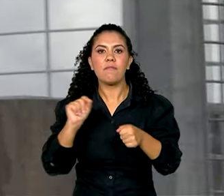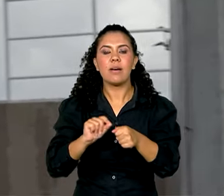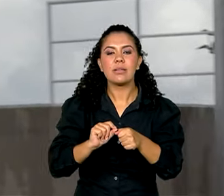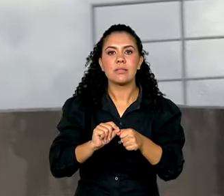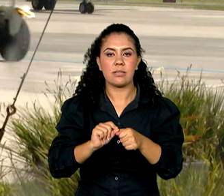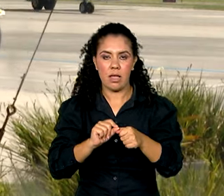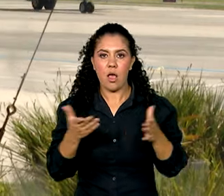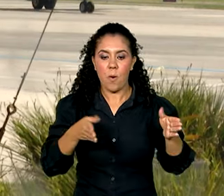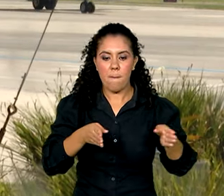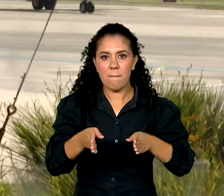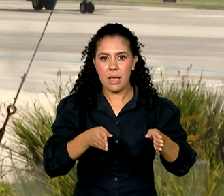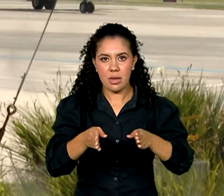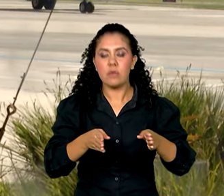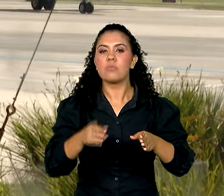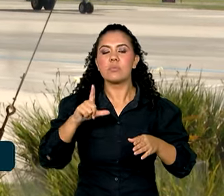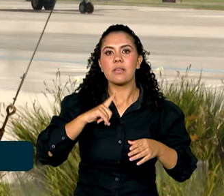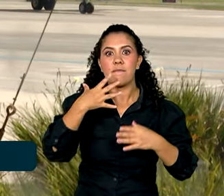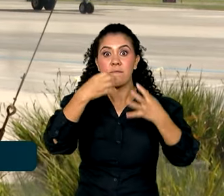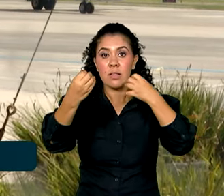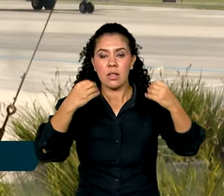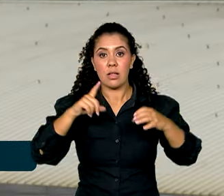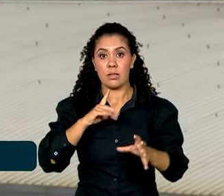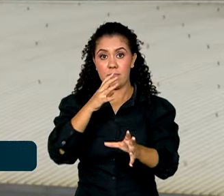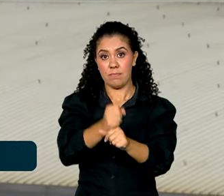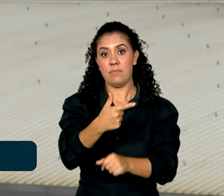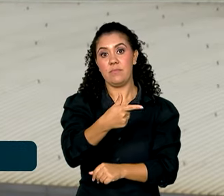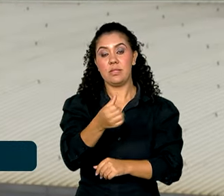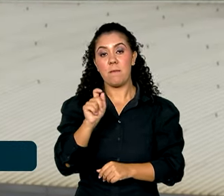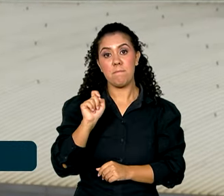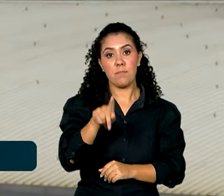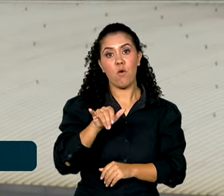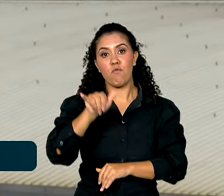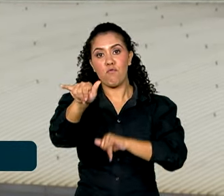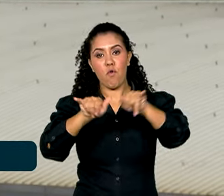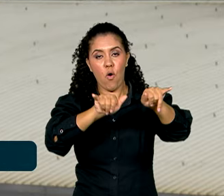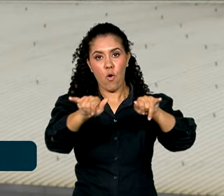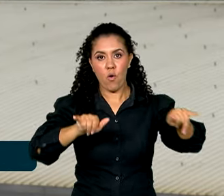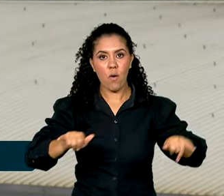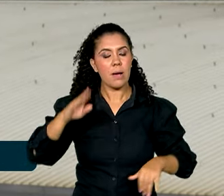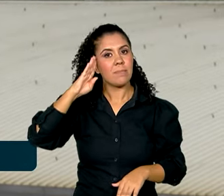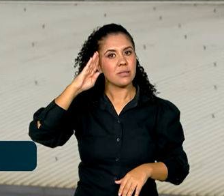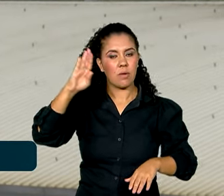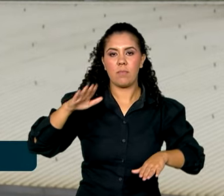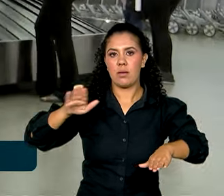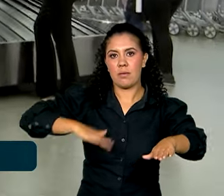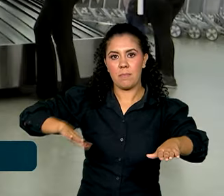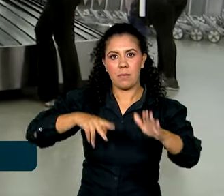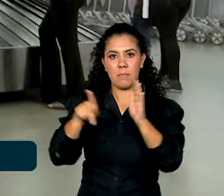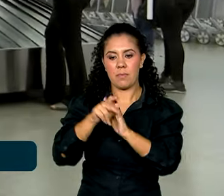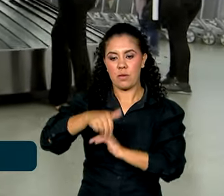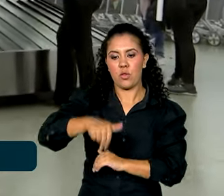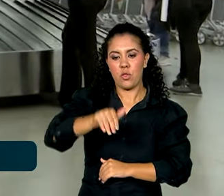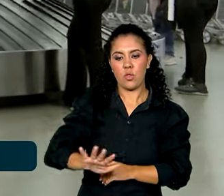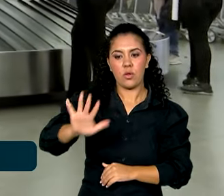de alta temporada. Serão mais de 26 mil voos durante este ano, grande parte deles para as regiões litorâneas do Nordeste e